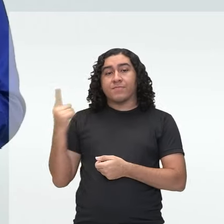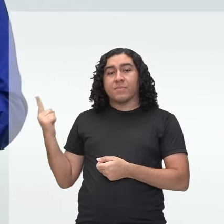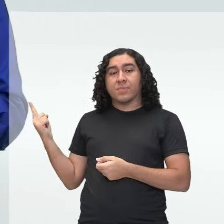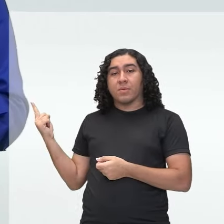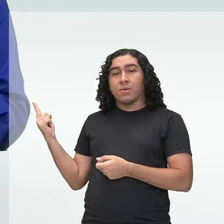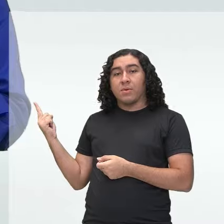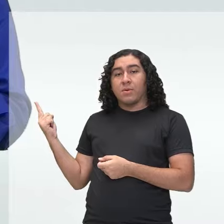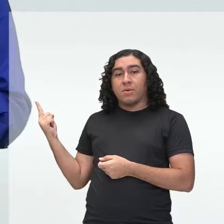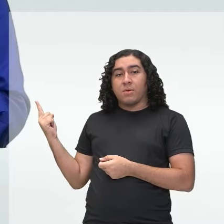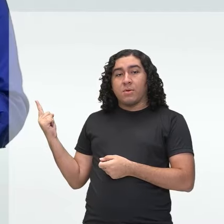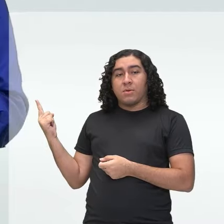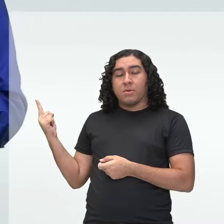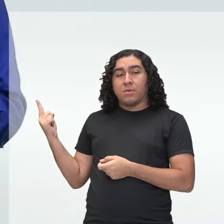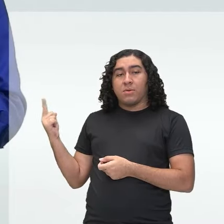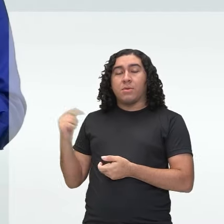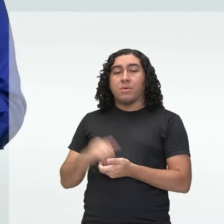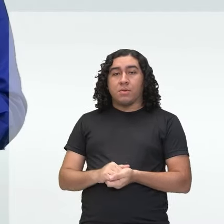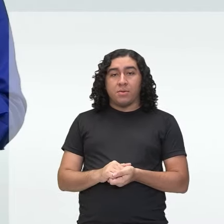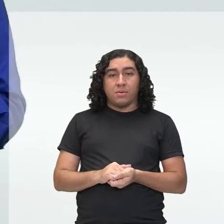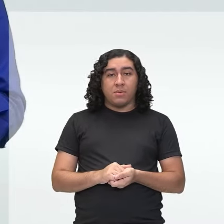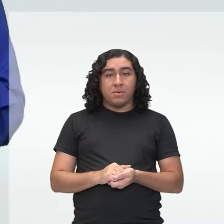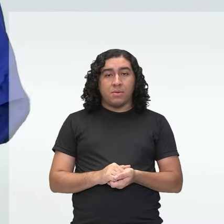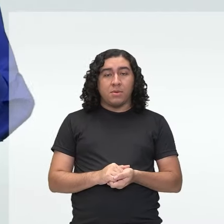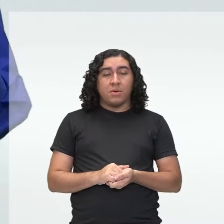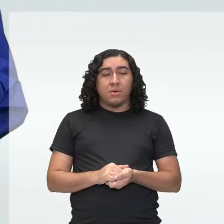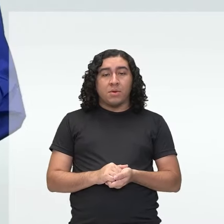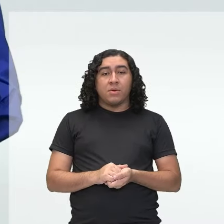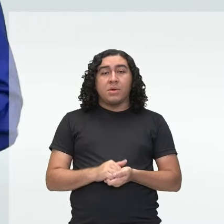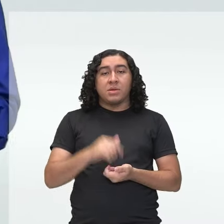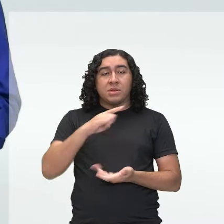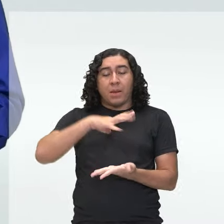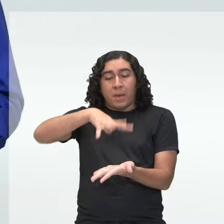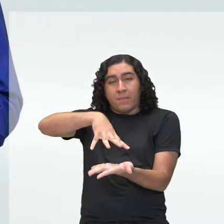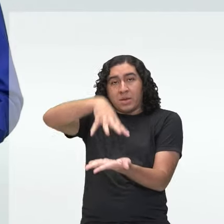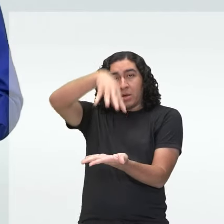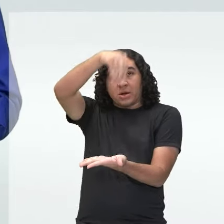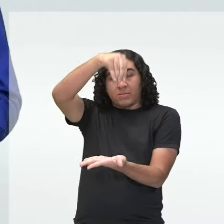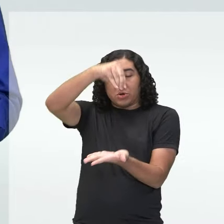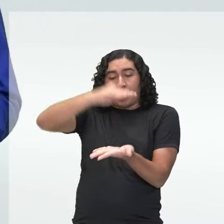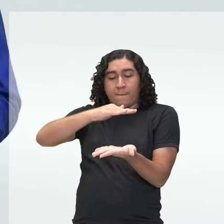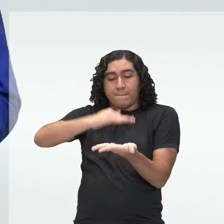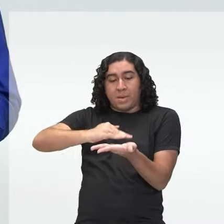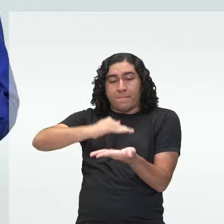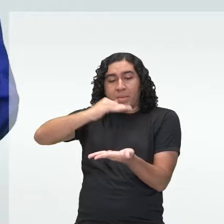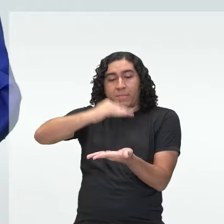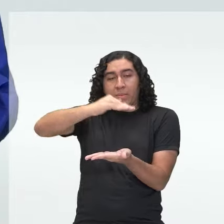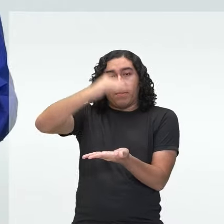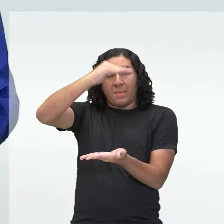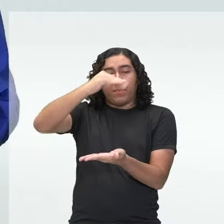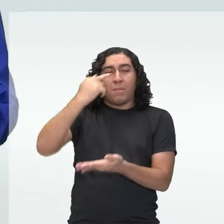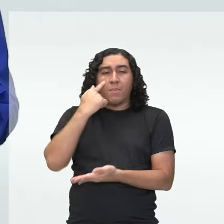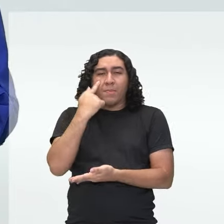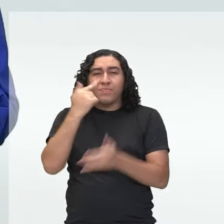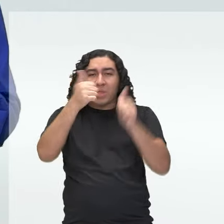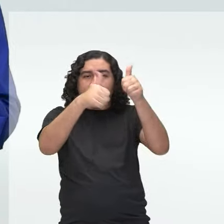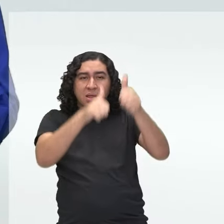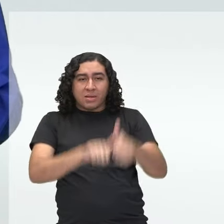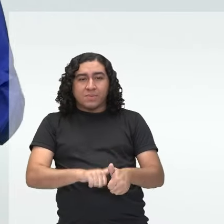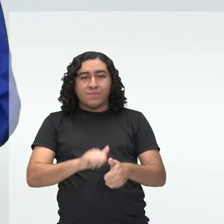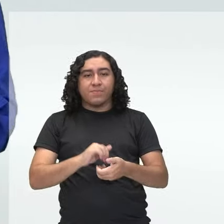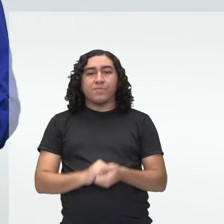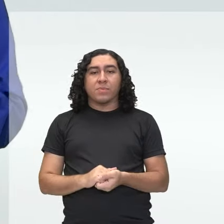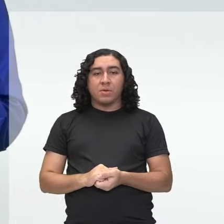essa aqui é uma pirâmide, né? Então nessa pirâmide a gente vai observar com mais detalhes o fluxo de energia, né? Vamos para ela aqui.